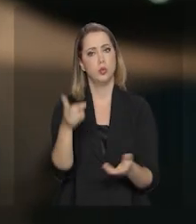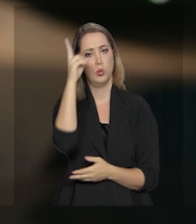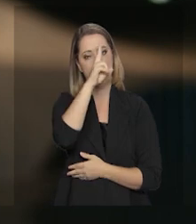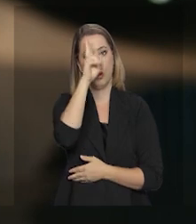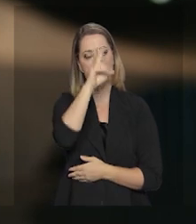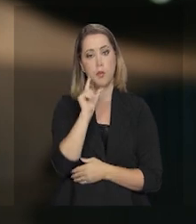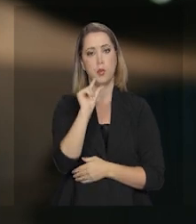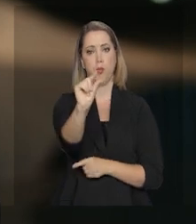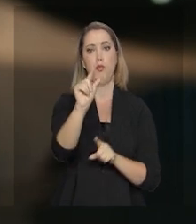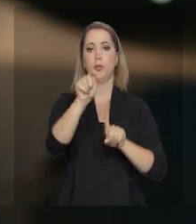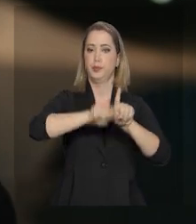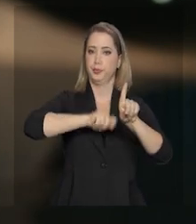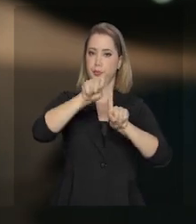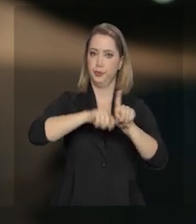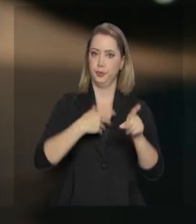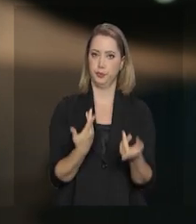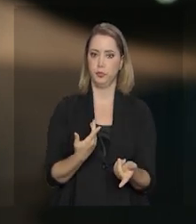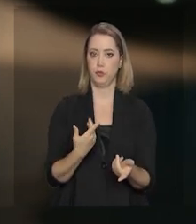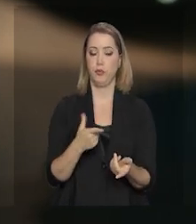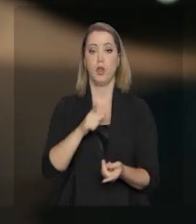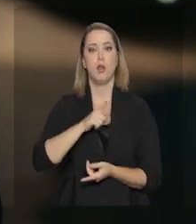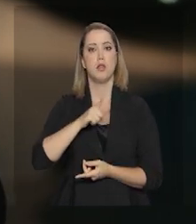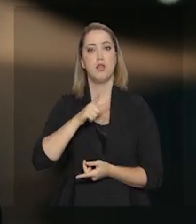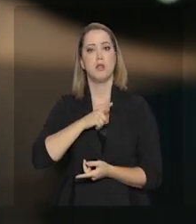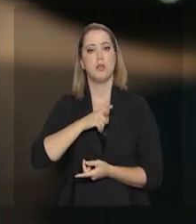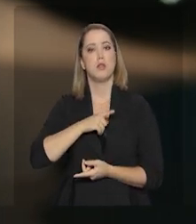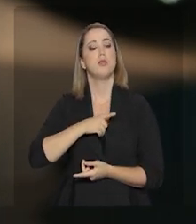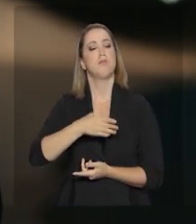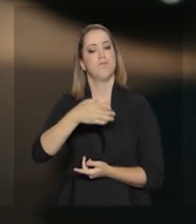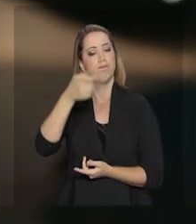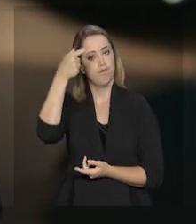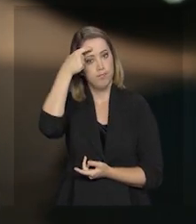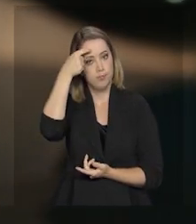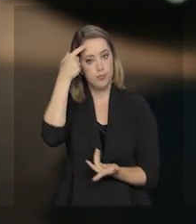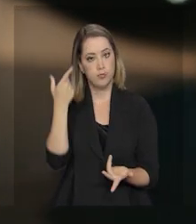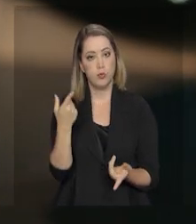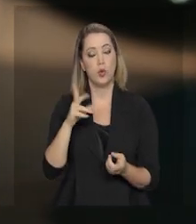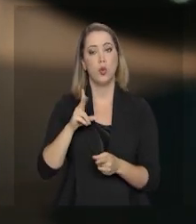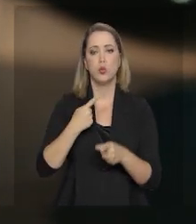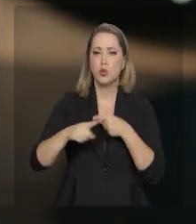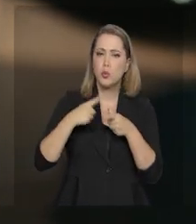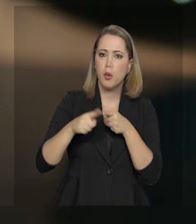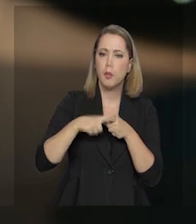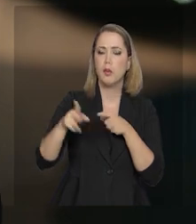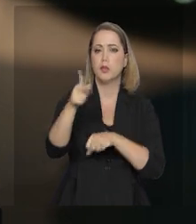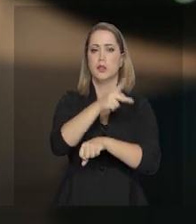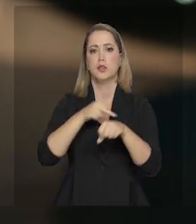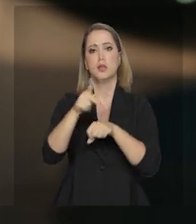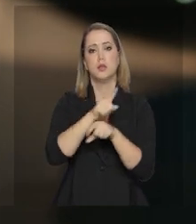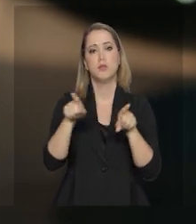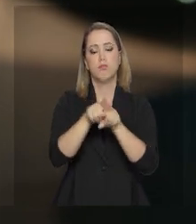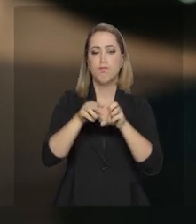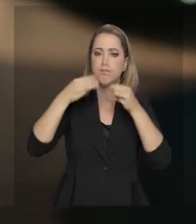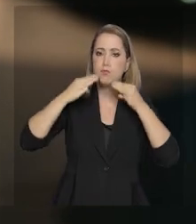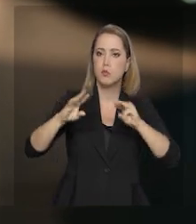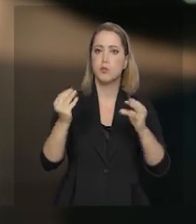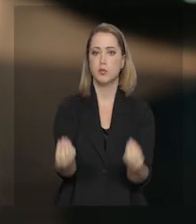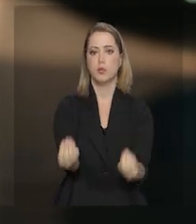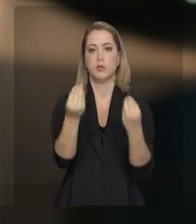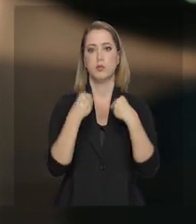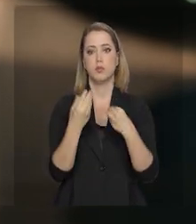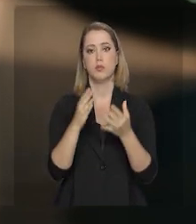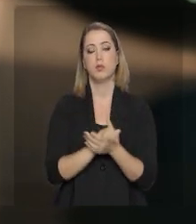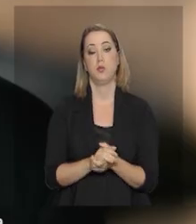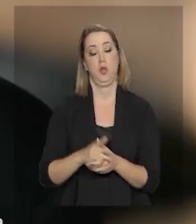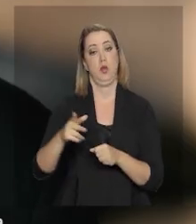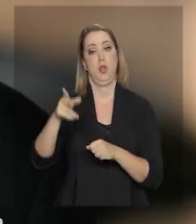volto a lembrar, em poucos meses. Tenho a perfeita consciência dos problemas do país e da missão que